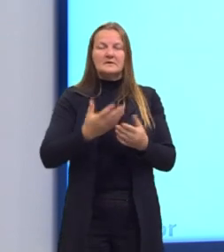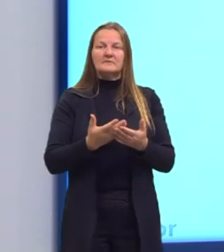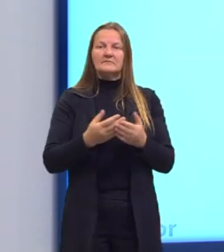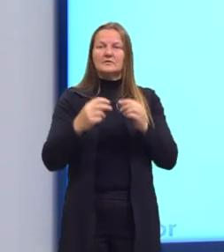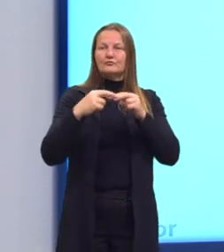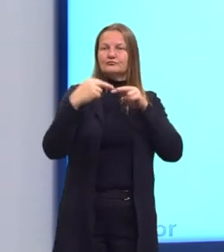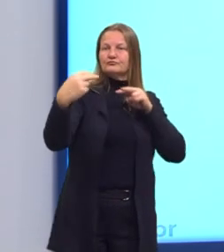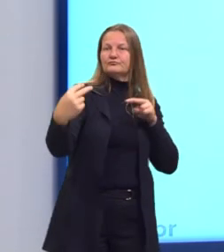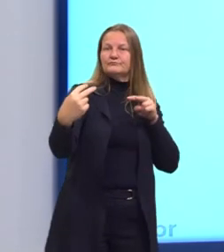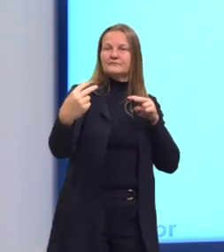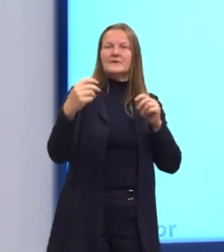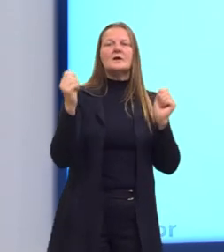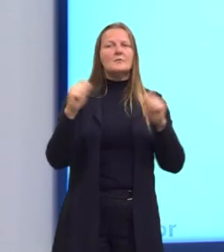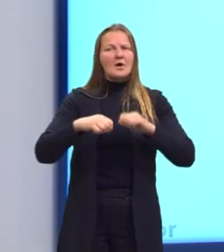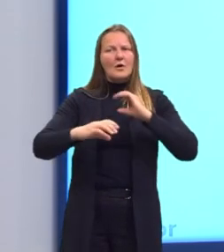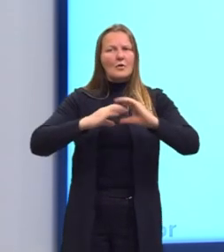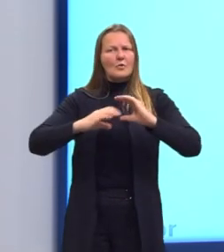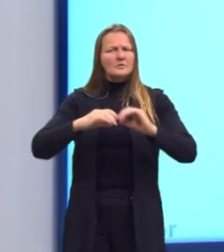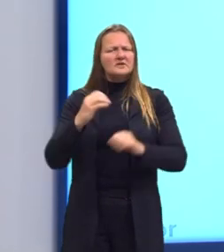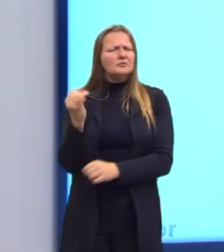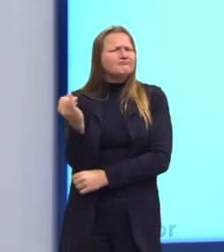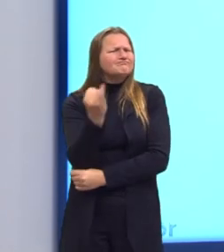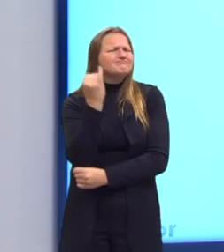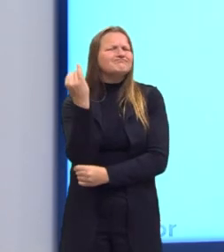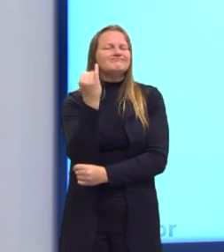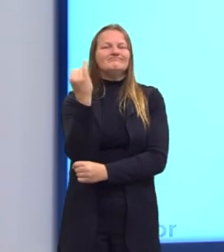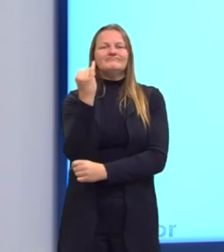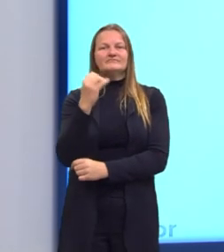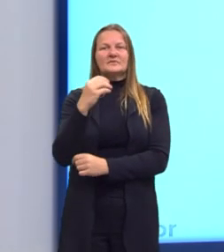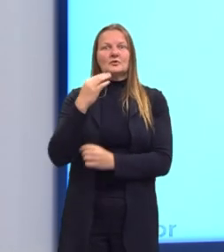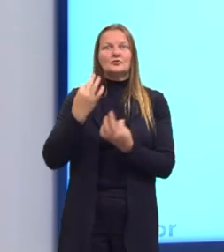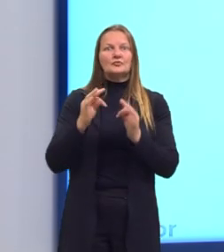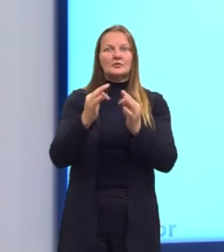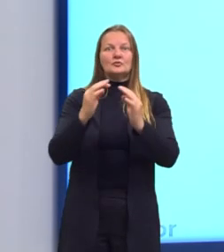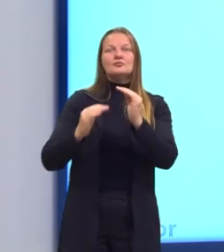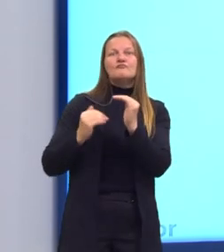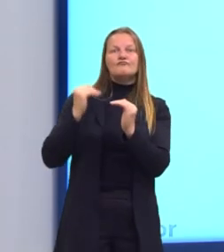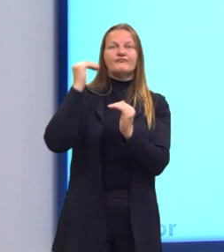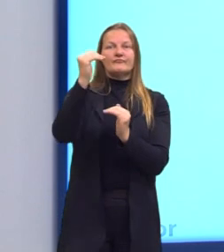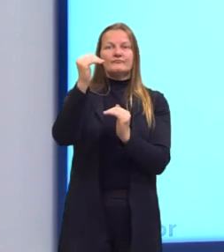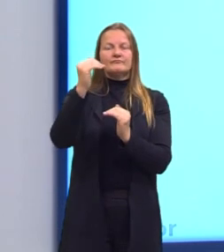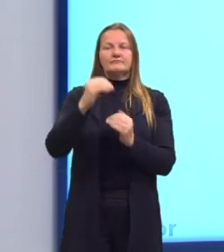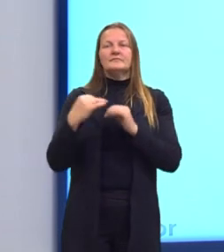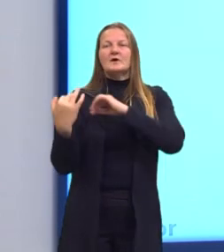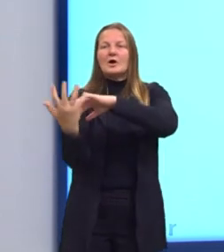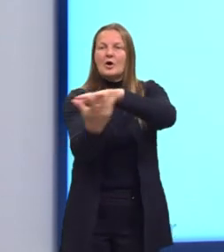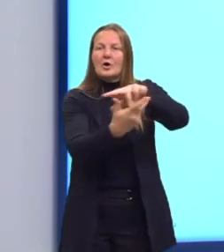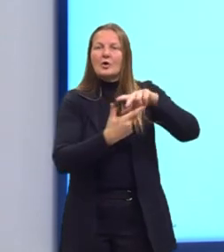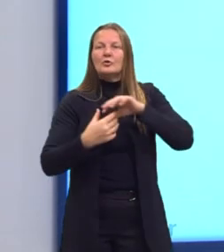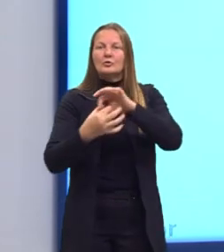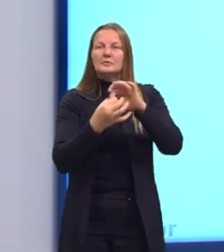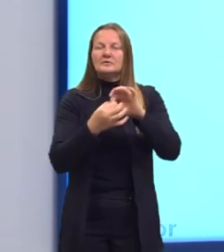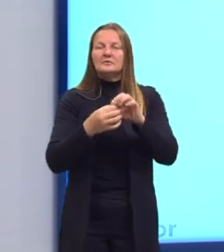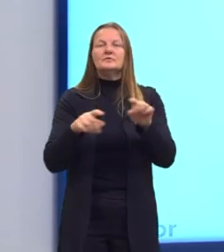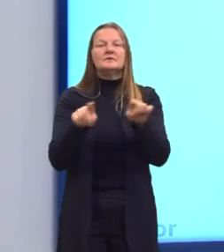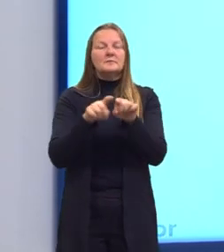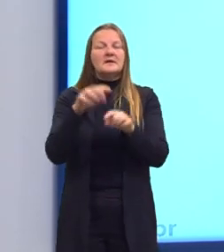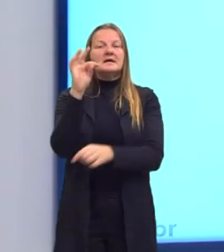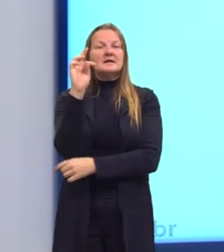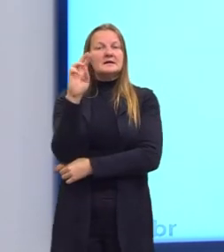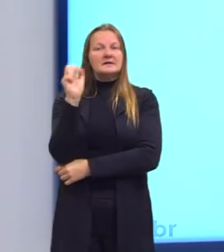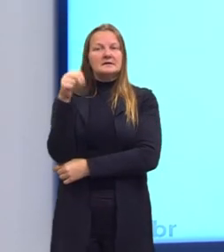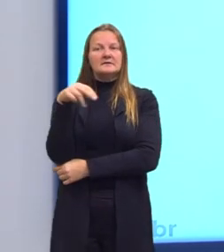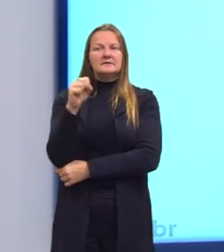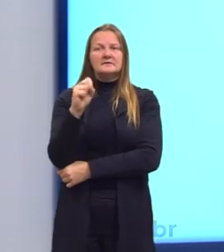avançou muito, a comunicação. A comunicação foi algo que avançou muito na globalização. E os transportes também.